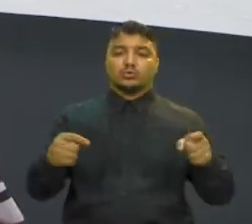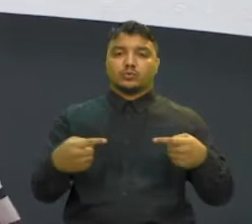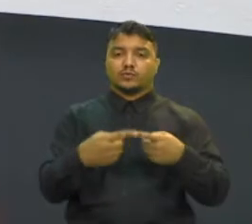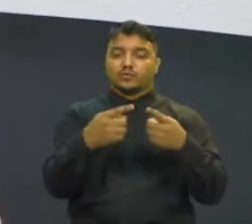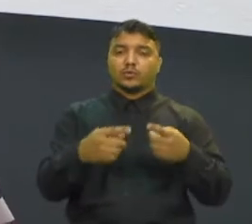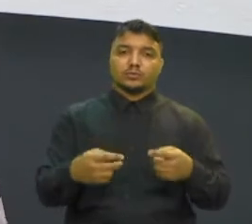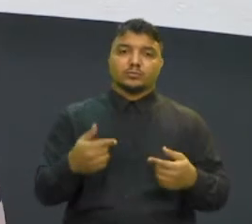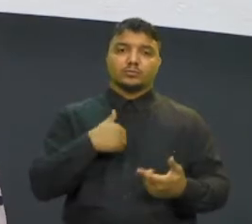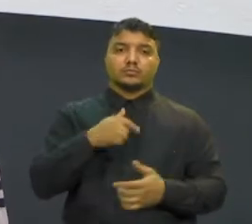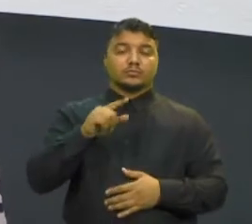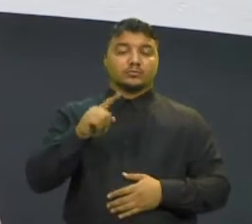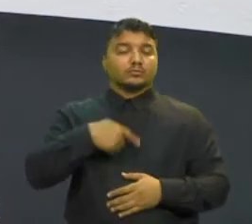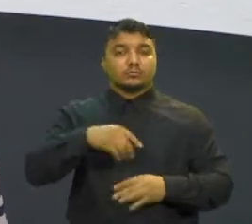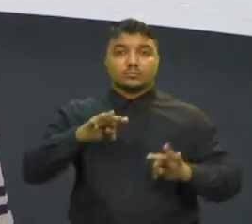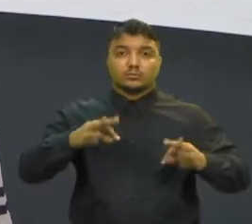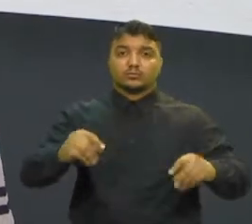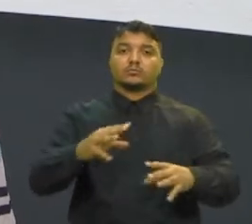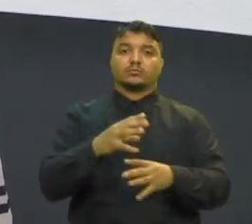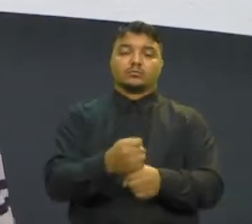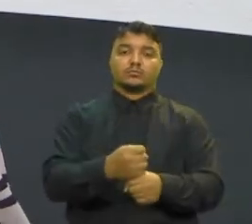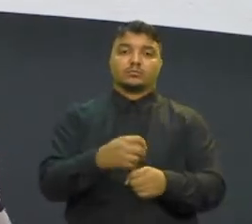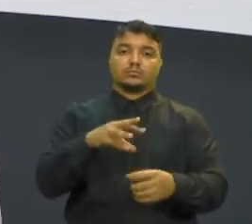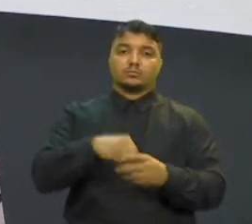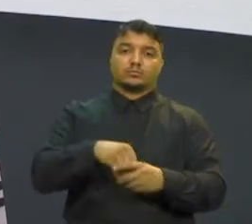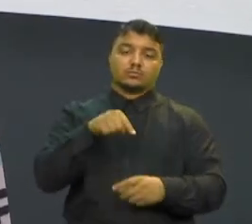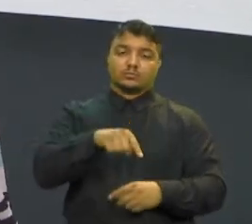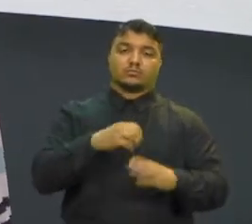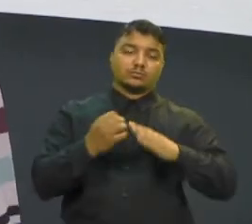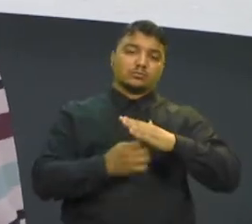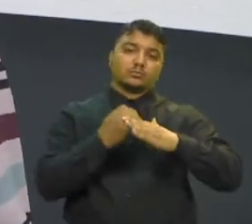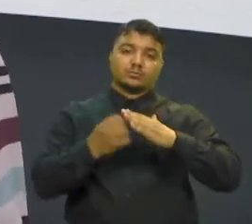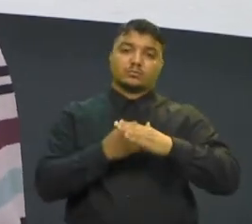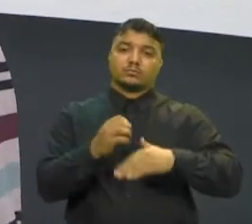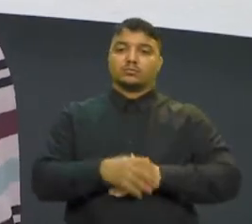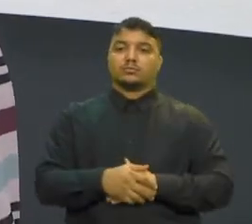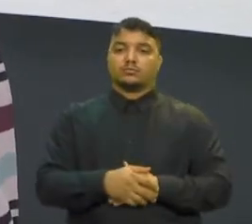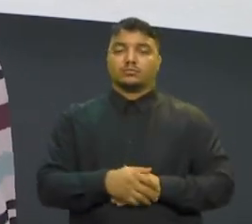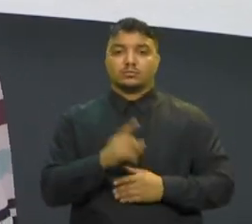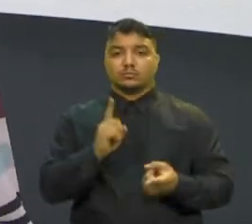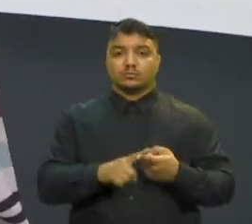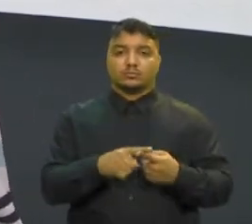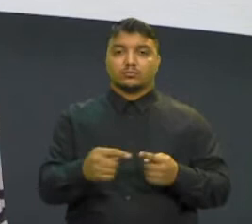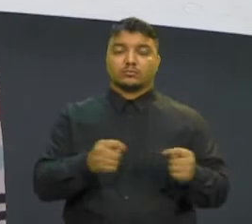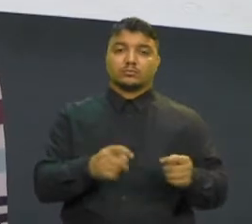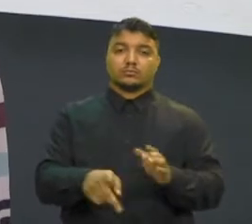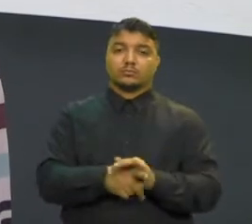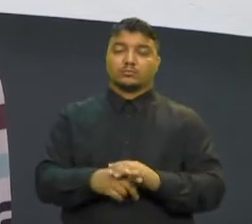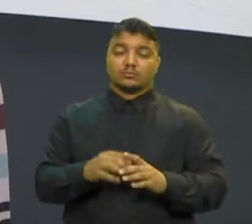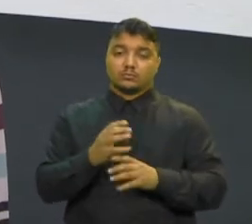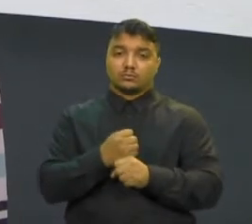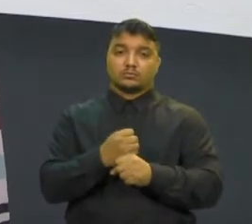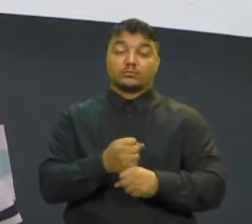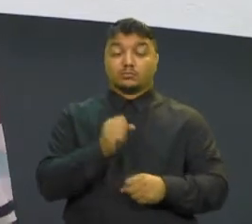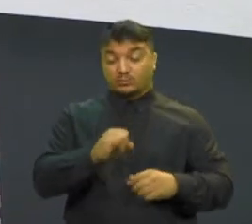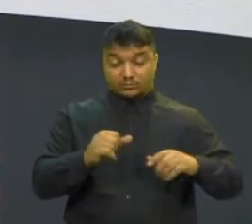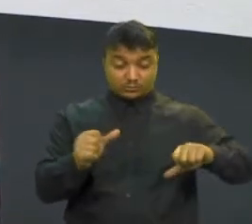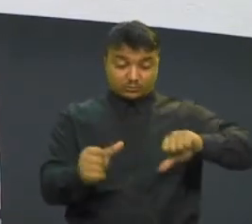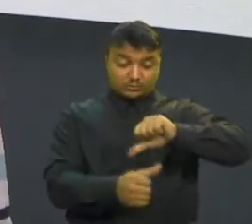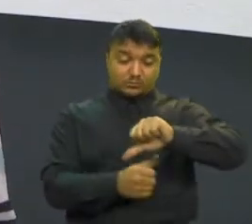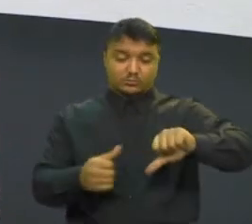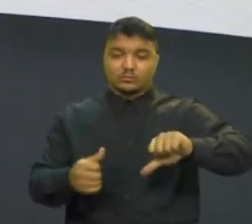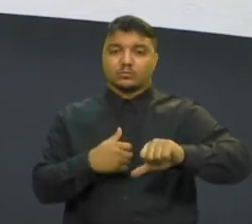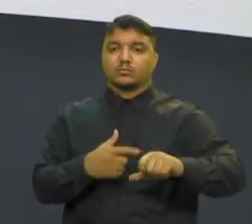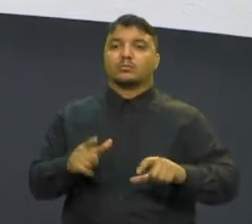ter de todos os gastos dentro da empresa E também os controles financeiros Quando a gente trata de controle financeiro, ele